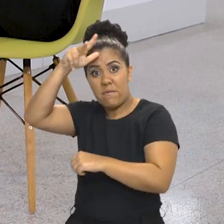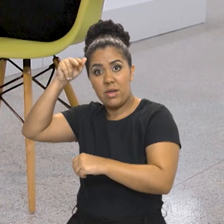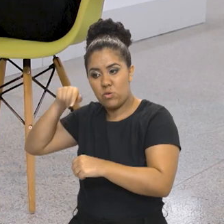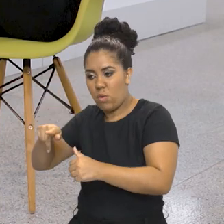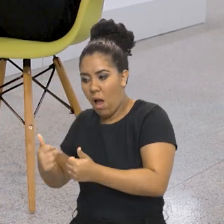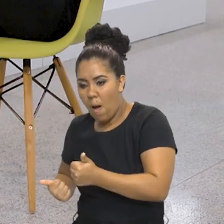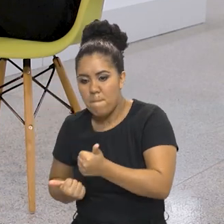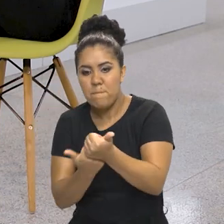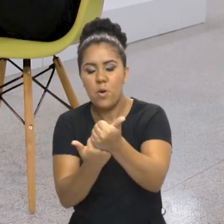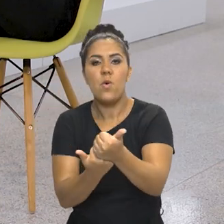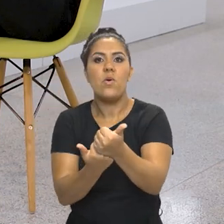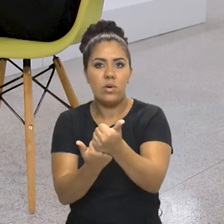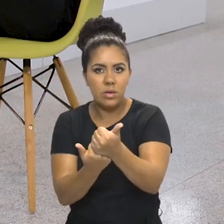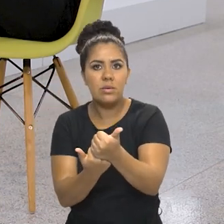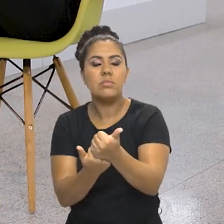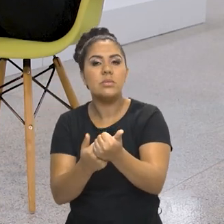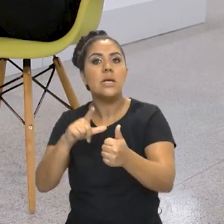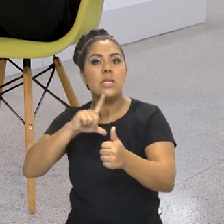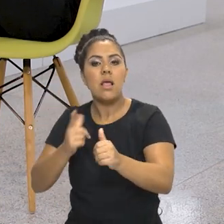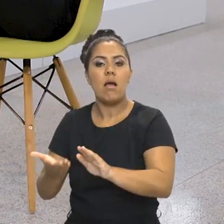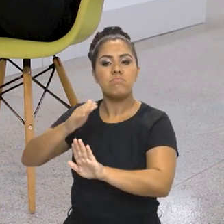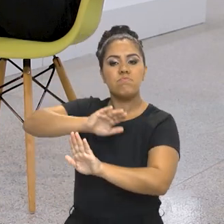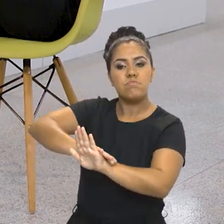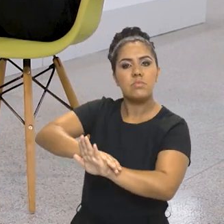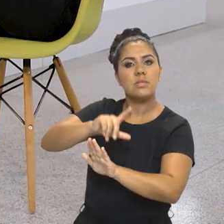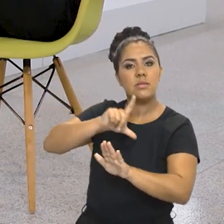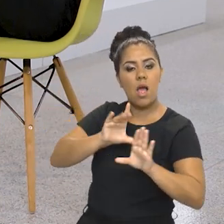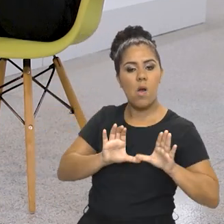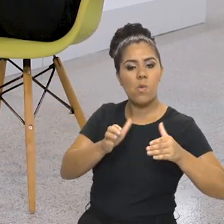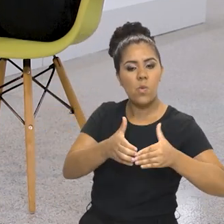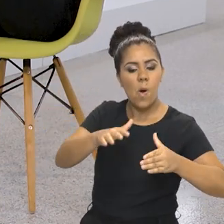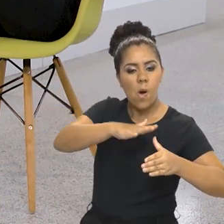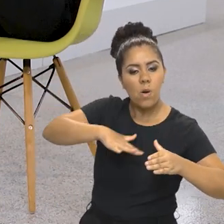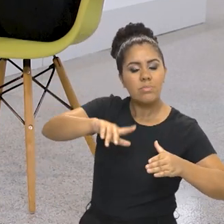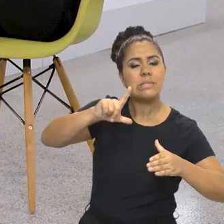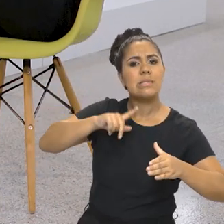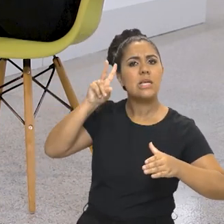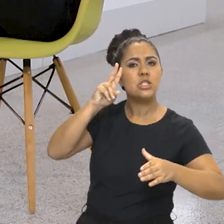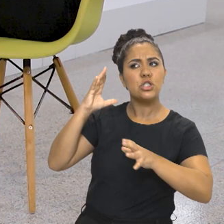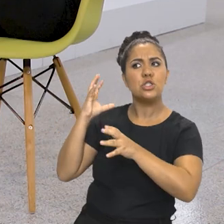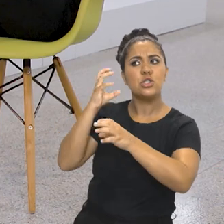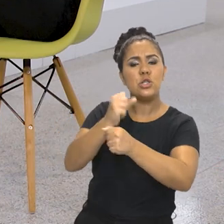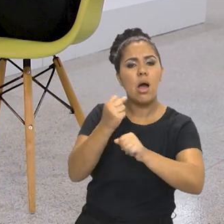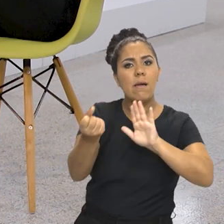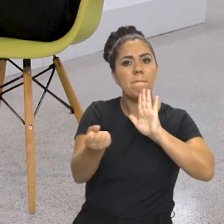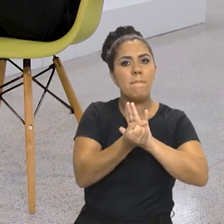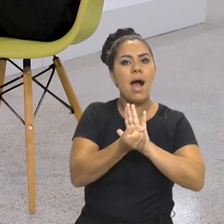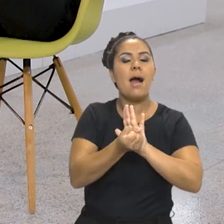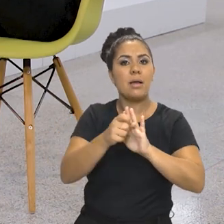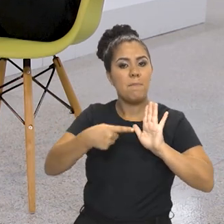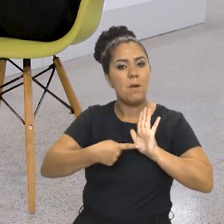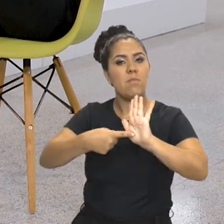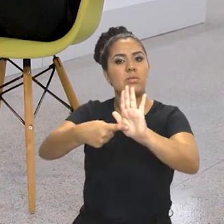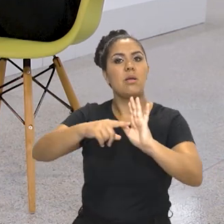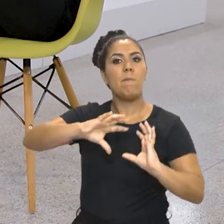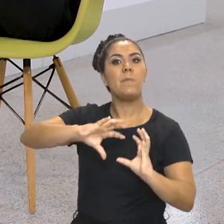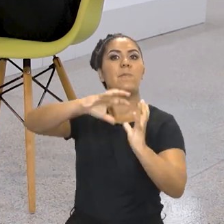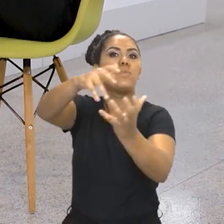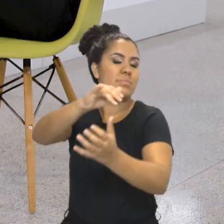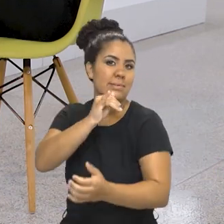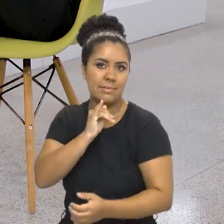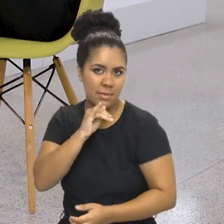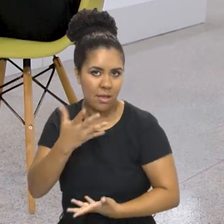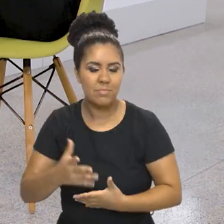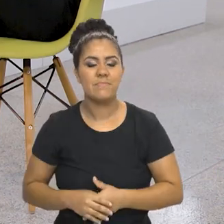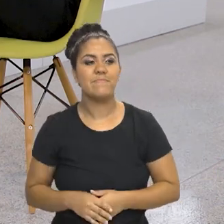às vezes ela não saiba que tem ali, mas tem uma comunidade organizada em determinado local que tem coisas históricas de memória para mostrar para o mundo, vamos dizer assim.